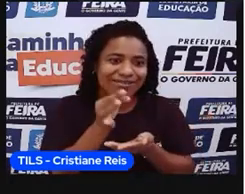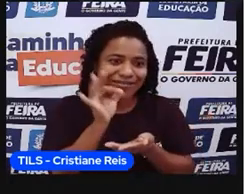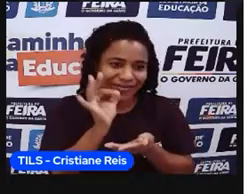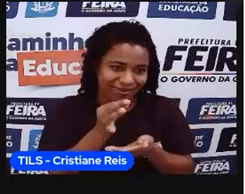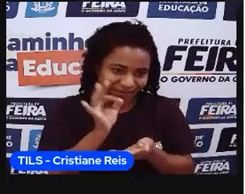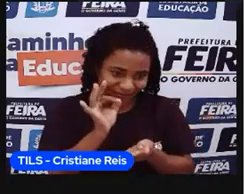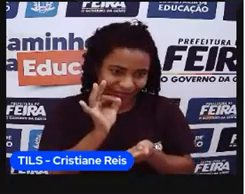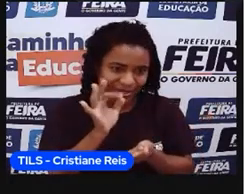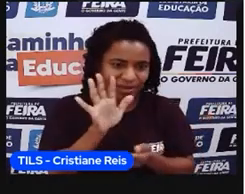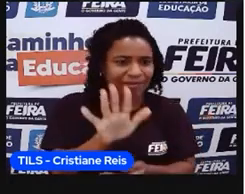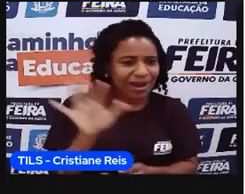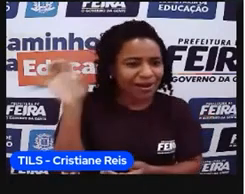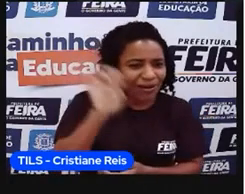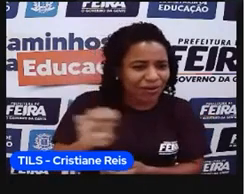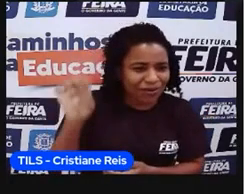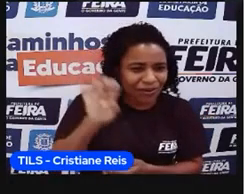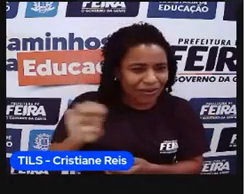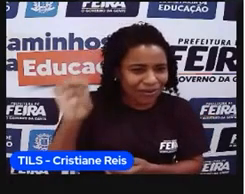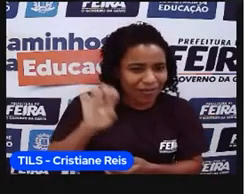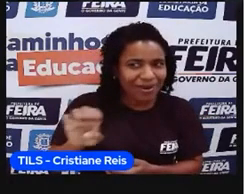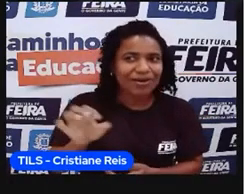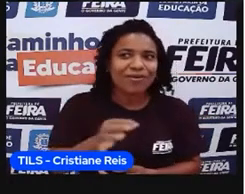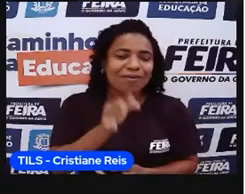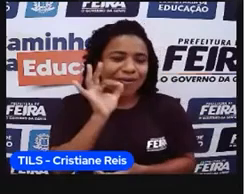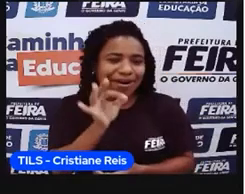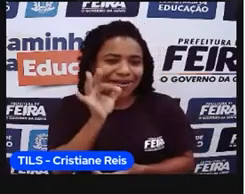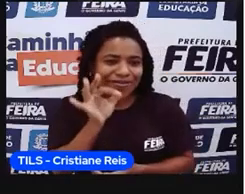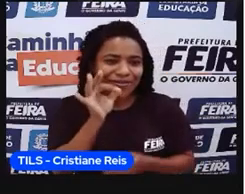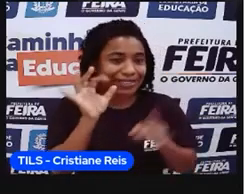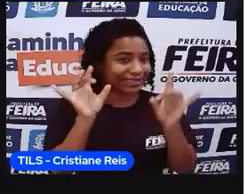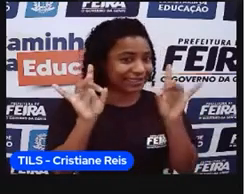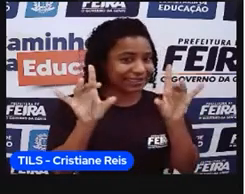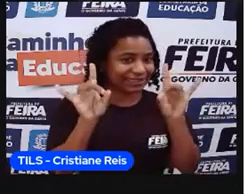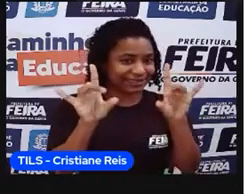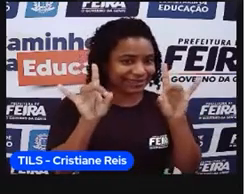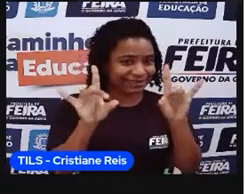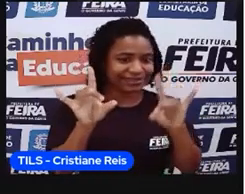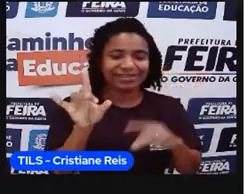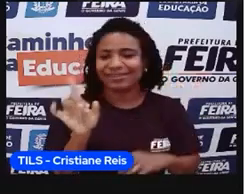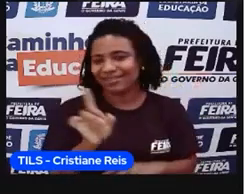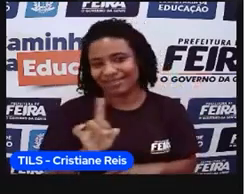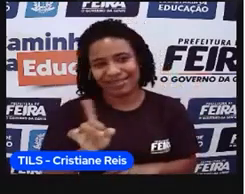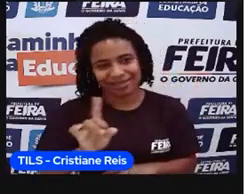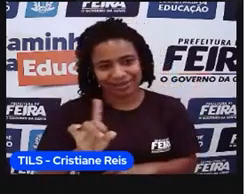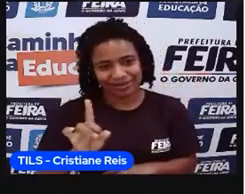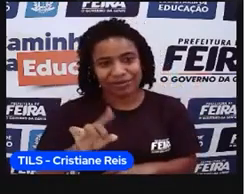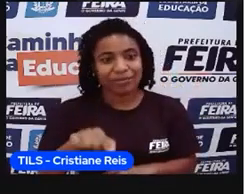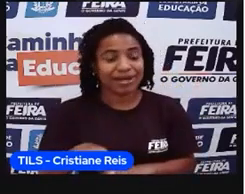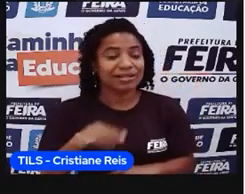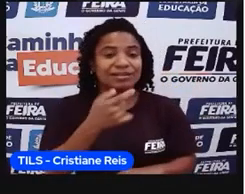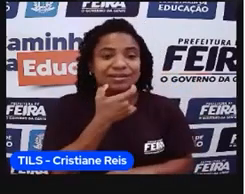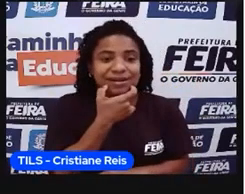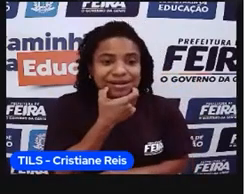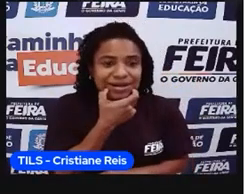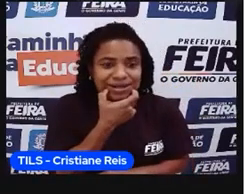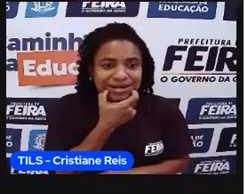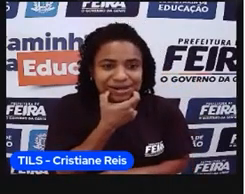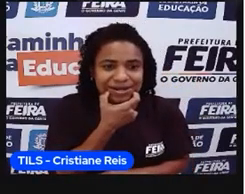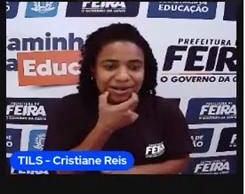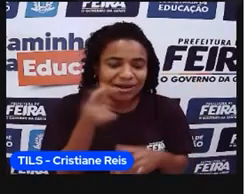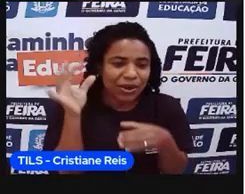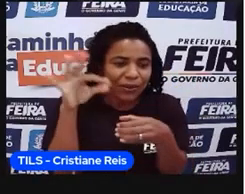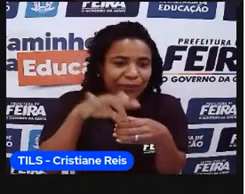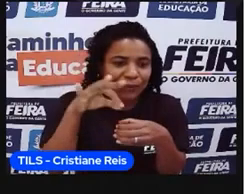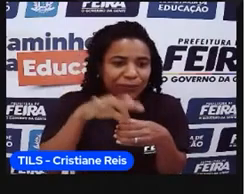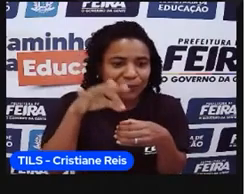Europa, mas, né, na Inglaterra já tinha essa questão, né, de tomar chá,